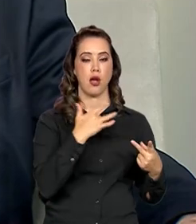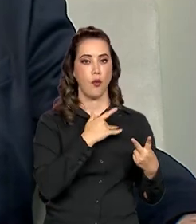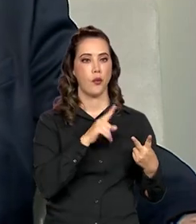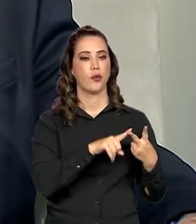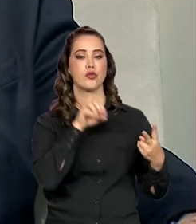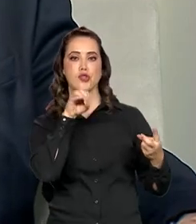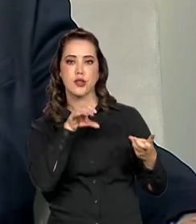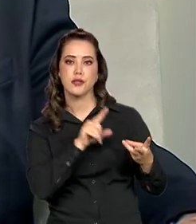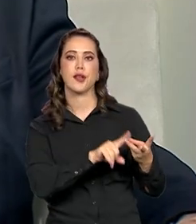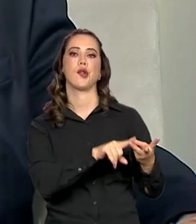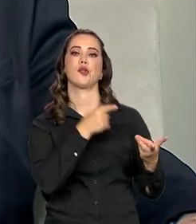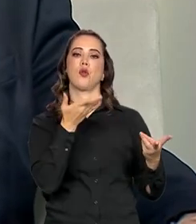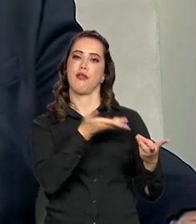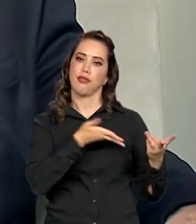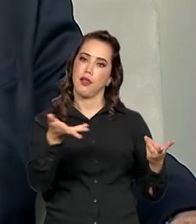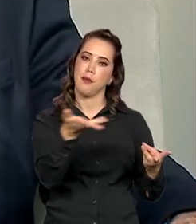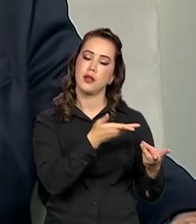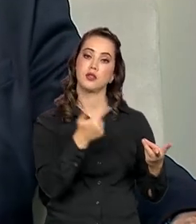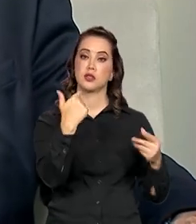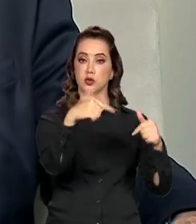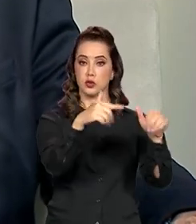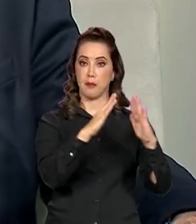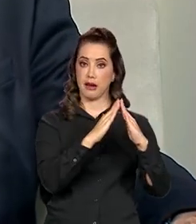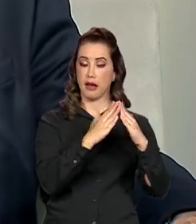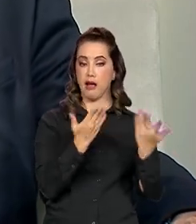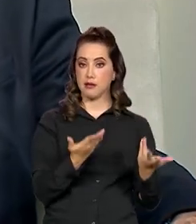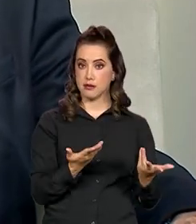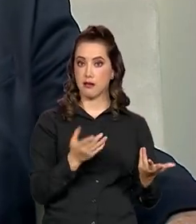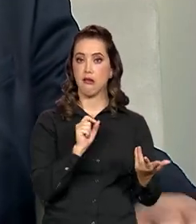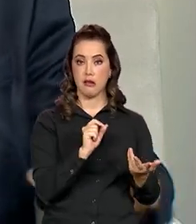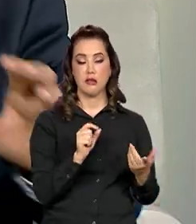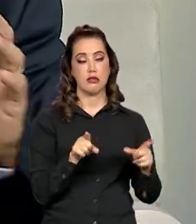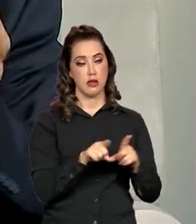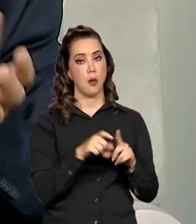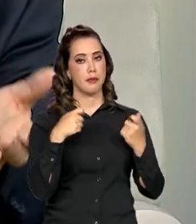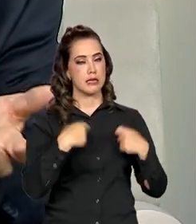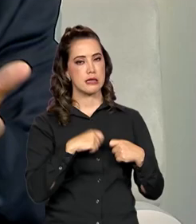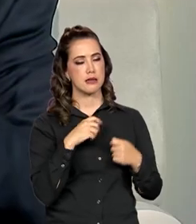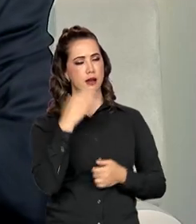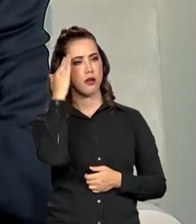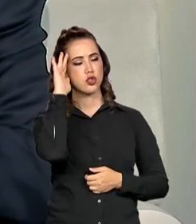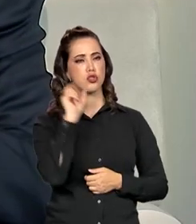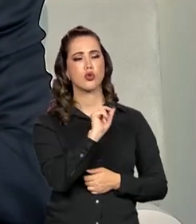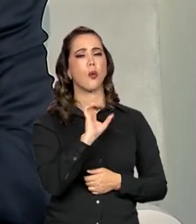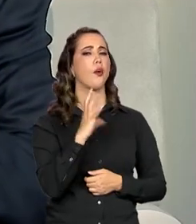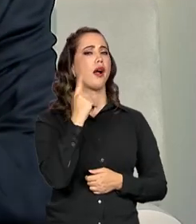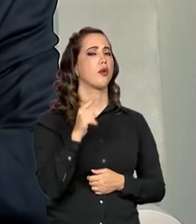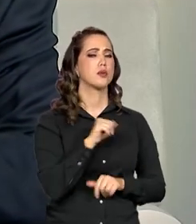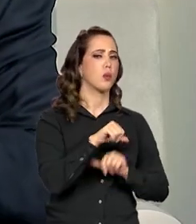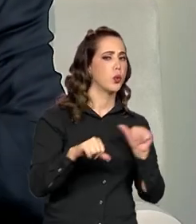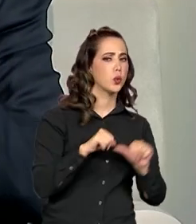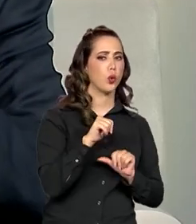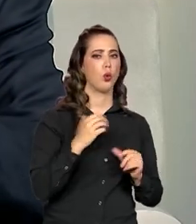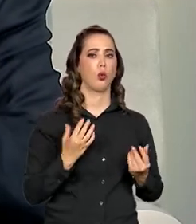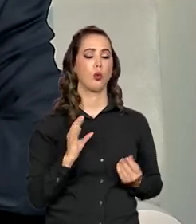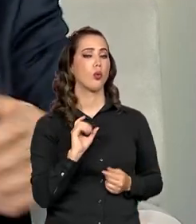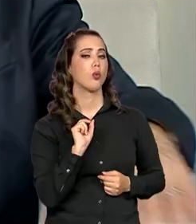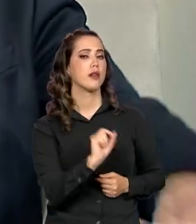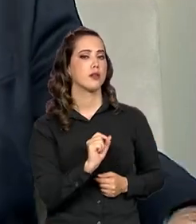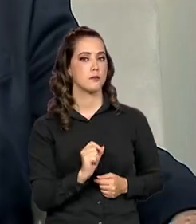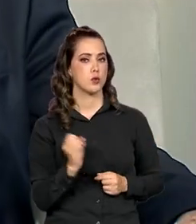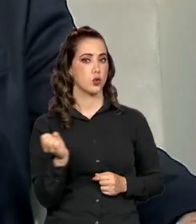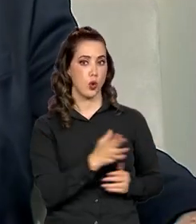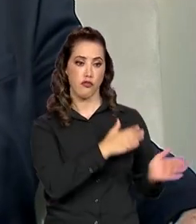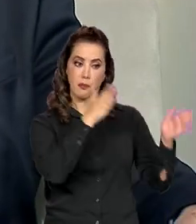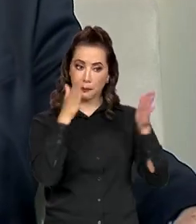educação, na intermediação, até do trabalho doméstico. Portanto, é preciso que a gente compreenda totalmente esse novo